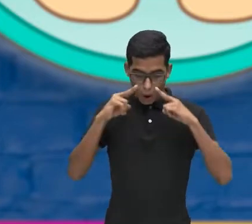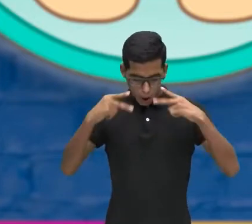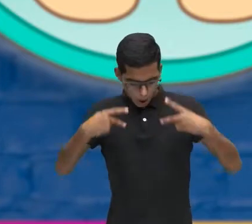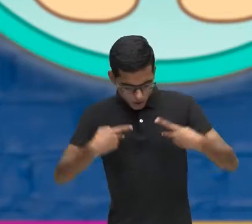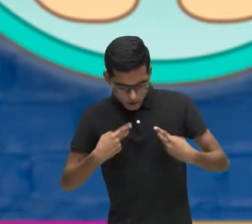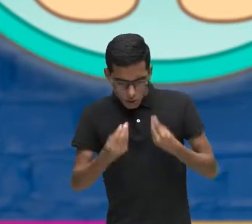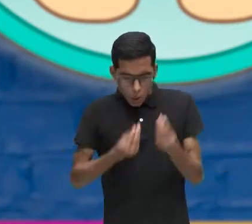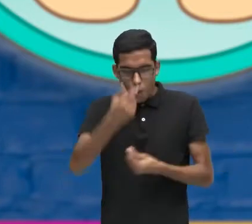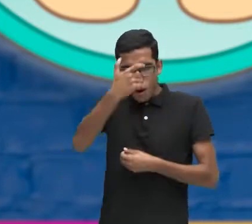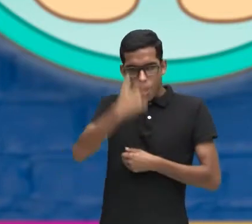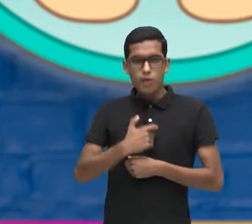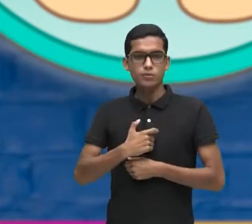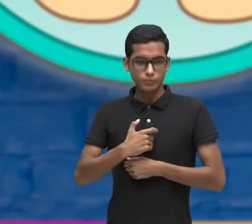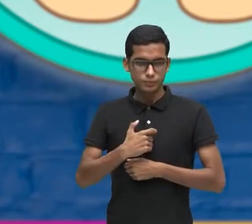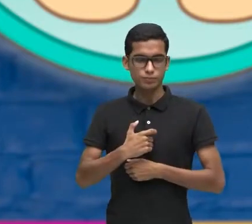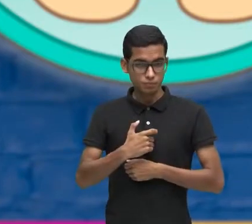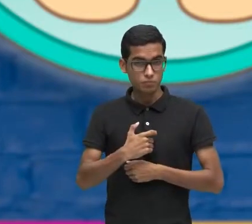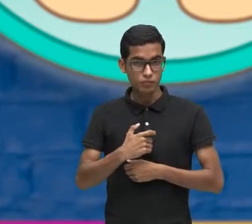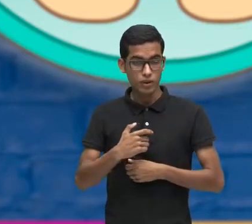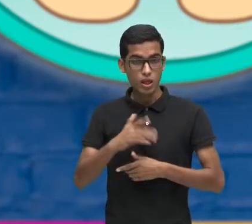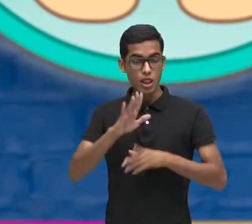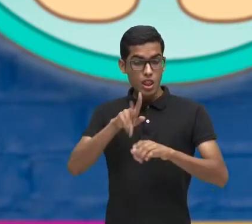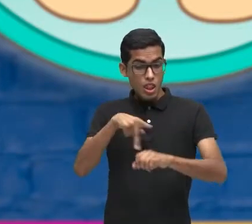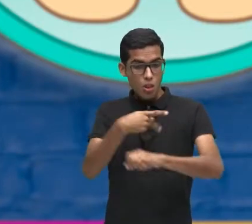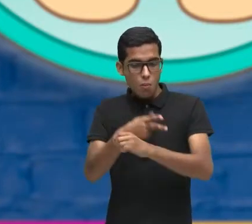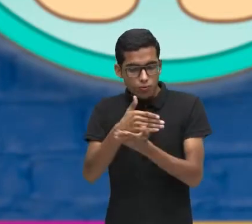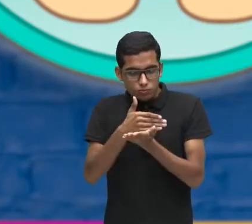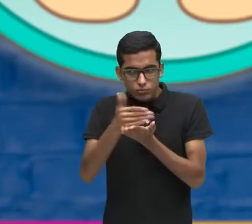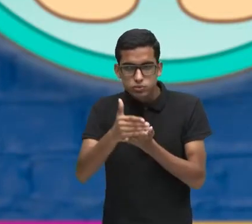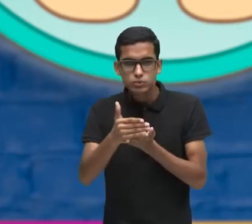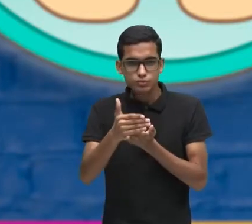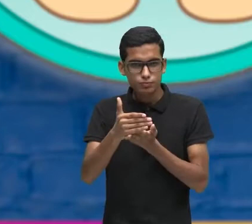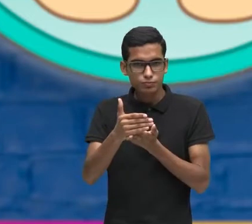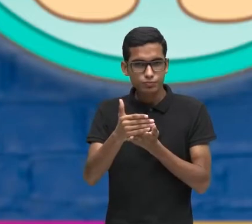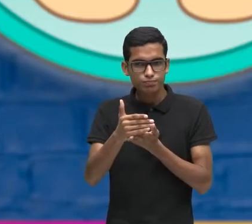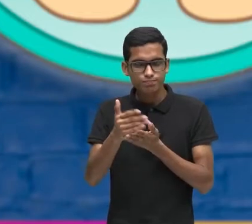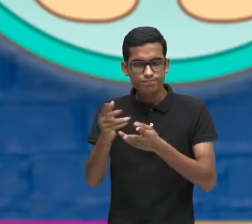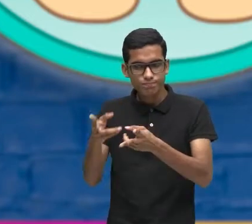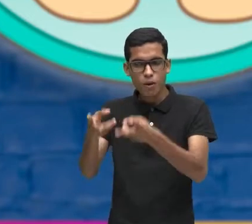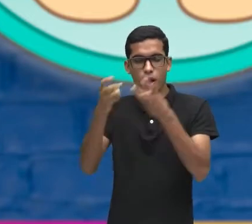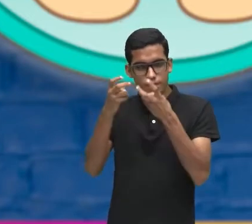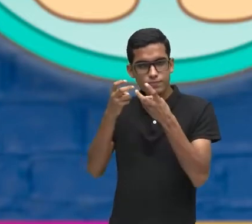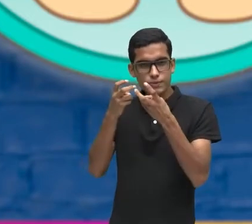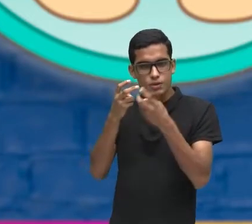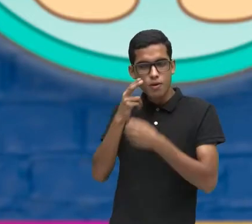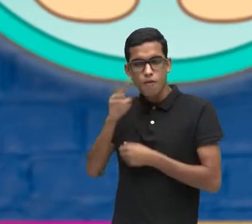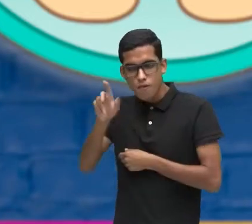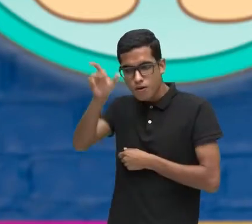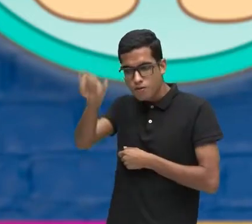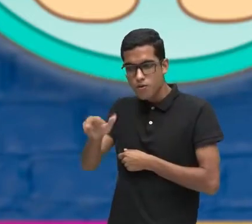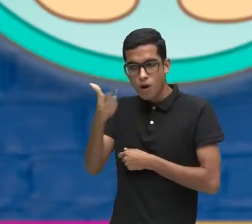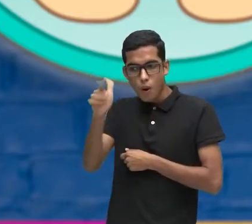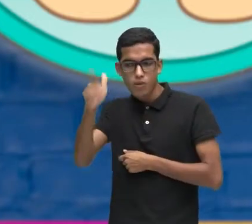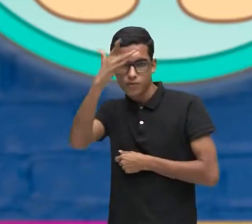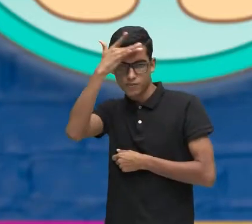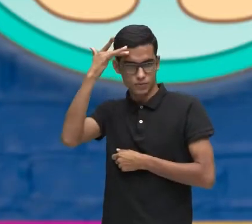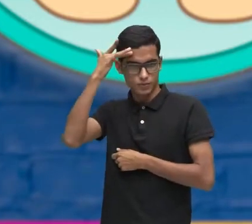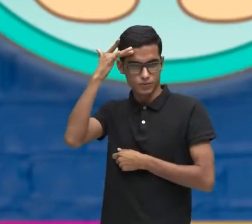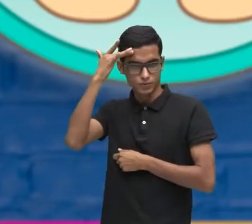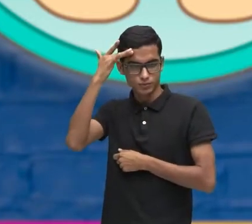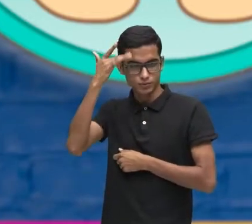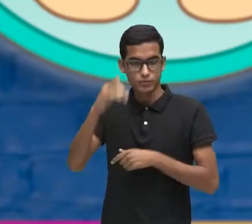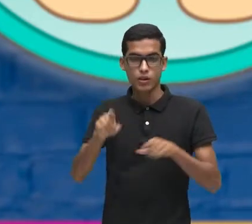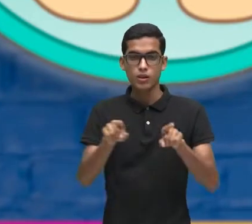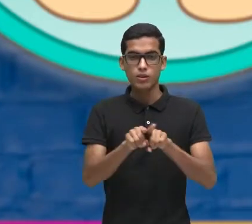e depois eu vou começar a enxergar o outro, entender sobre o outro. E depois,